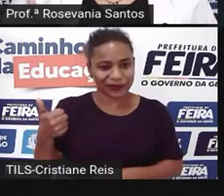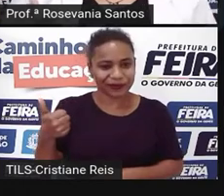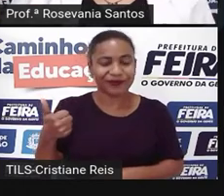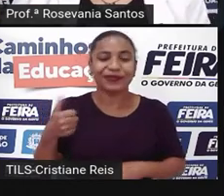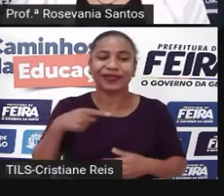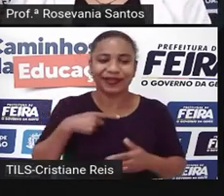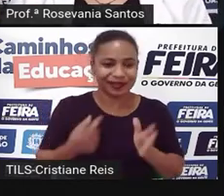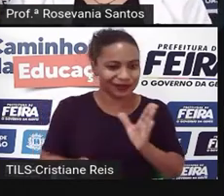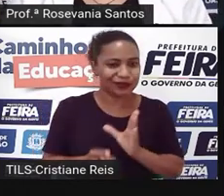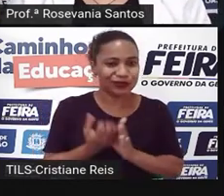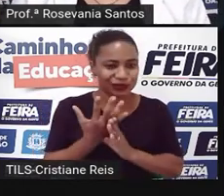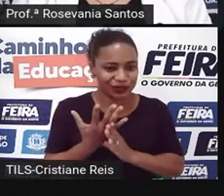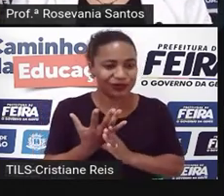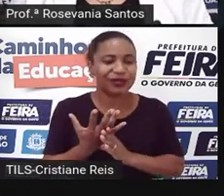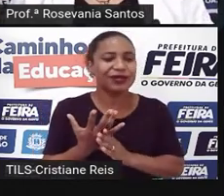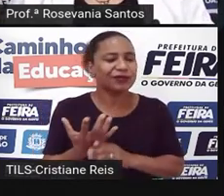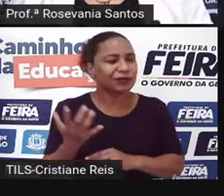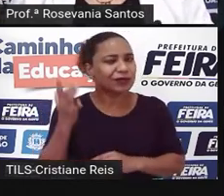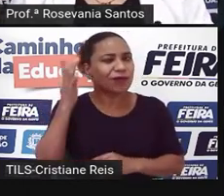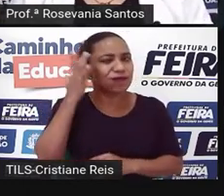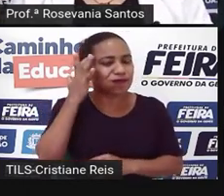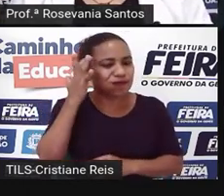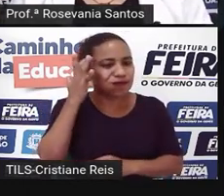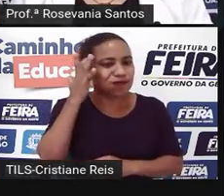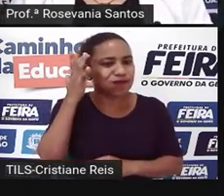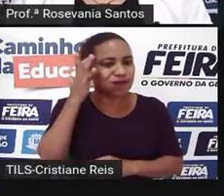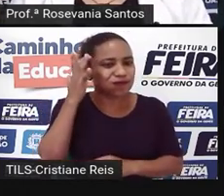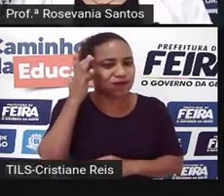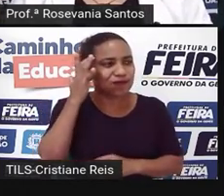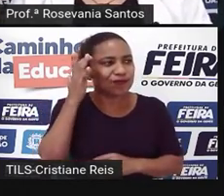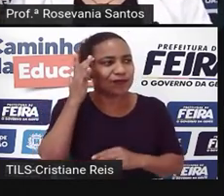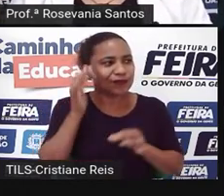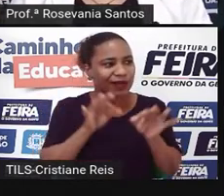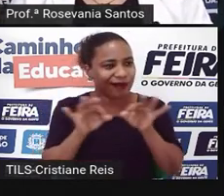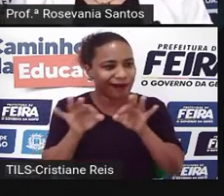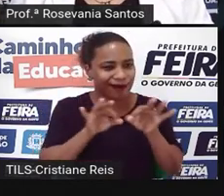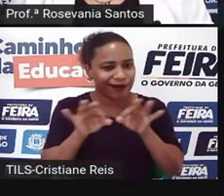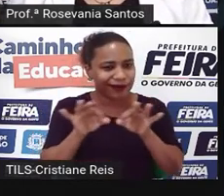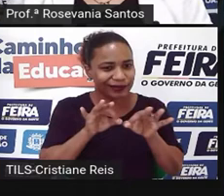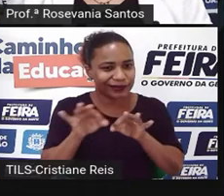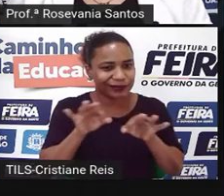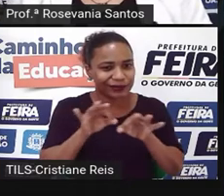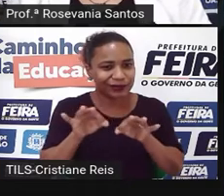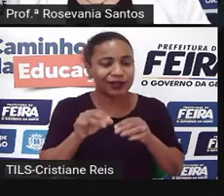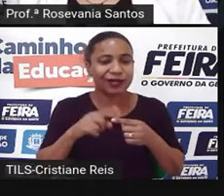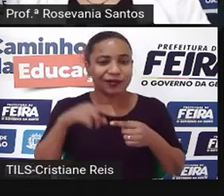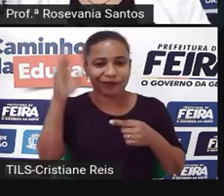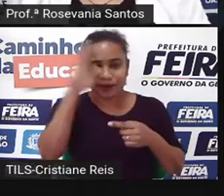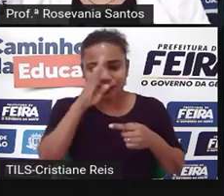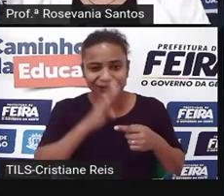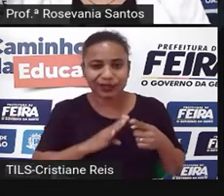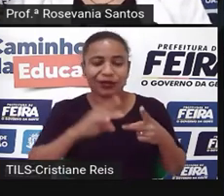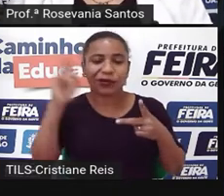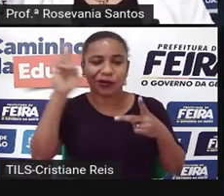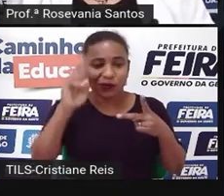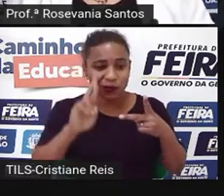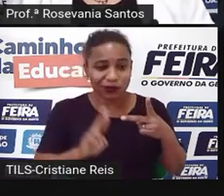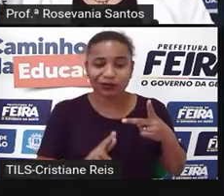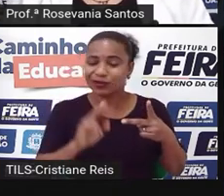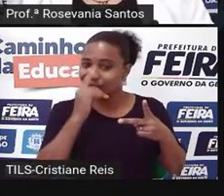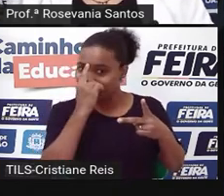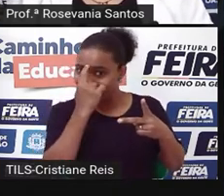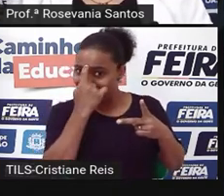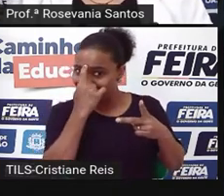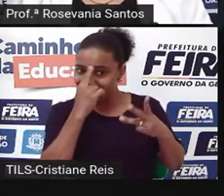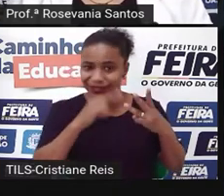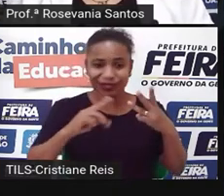eles foram amadurecendo essas ideias e deu certo. Inicialmente, só vinha até aqui, Brasil, Rússia, Índia e China, né?